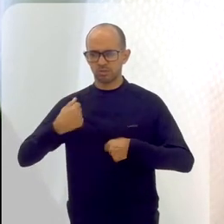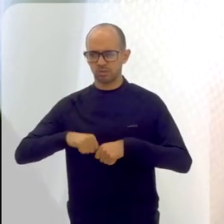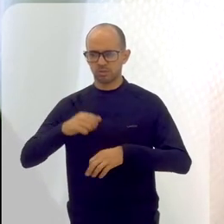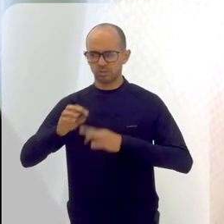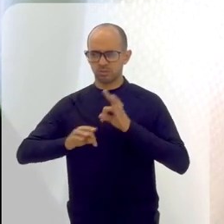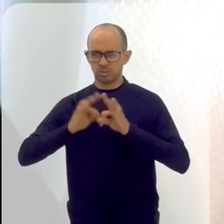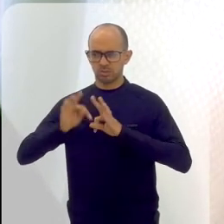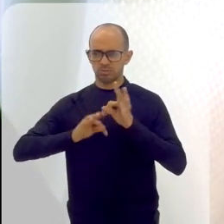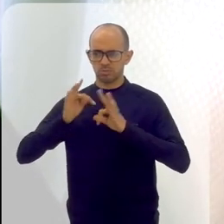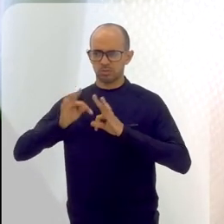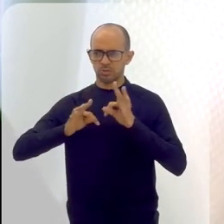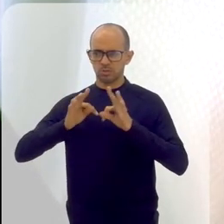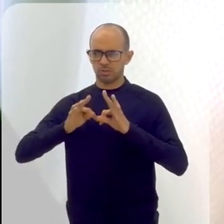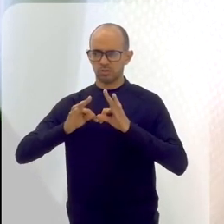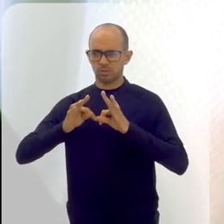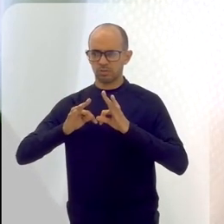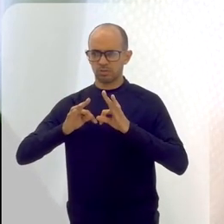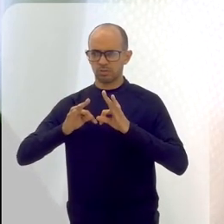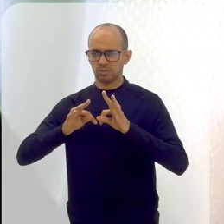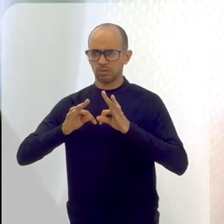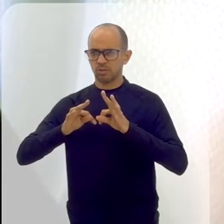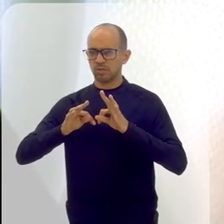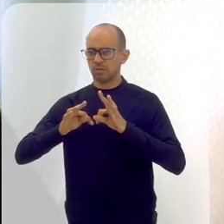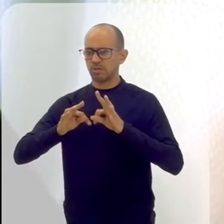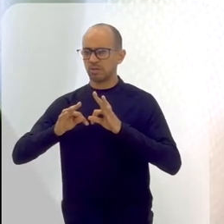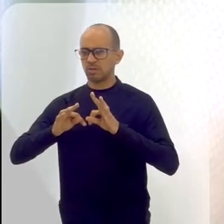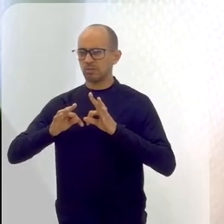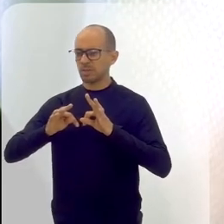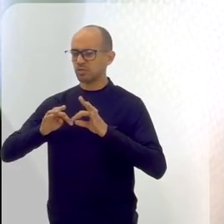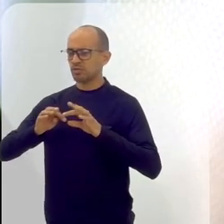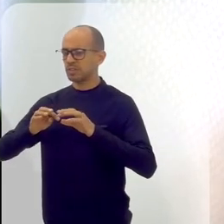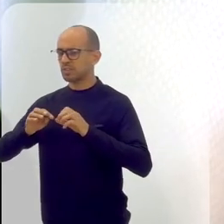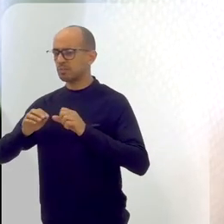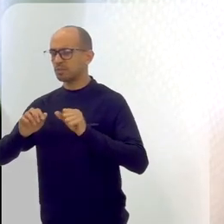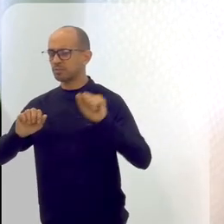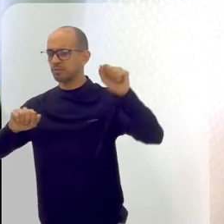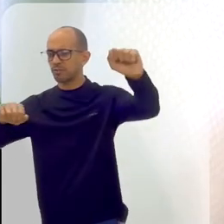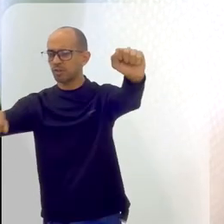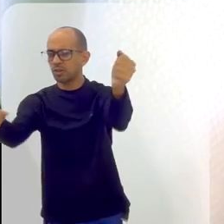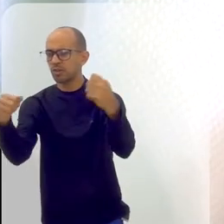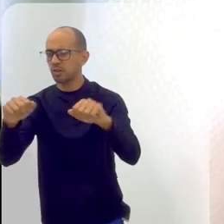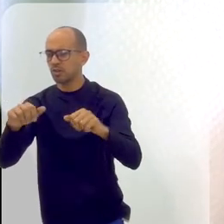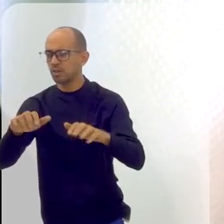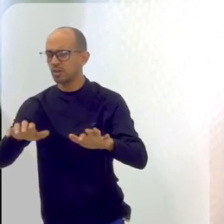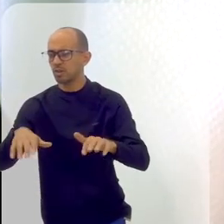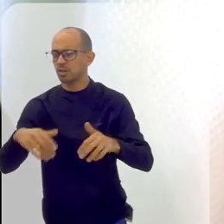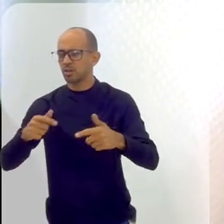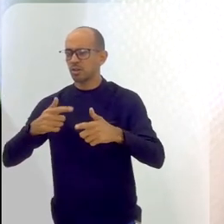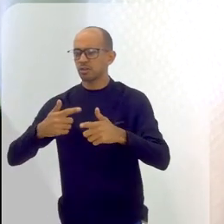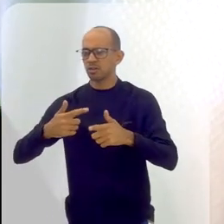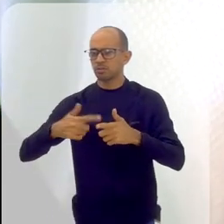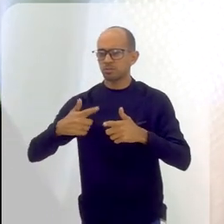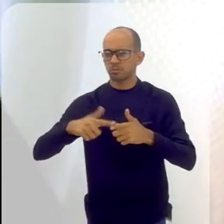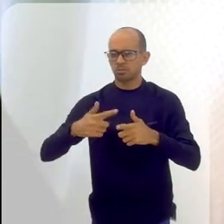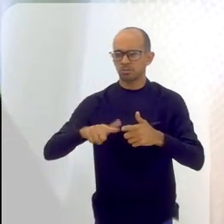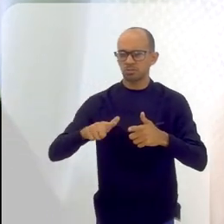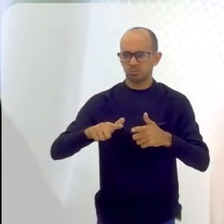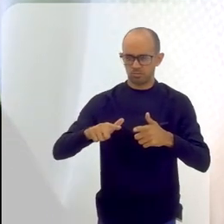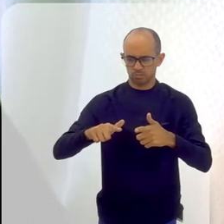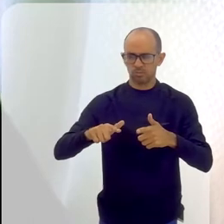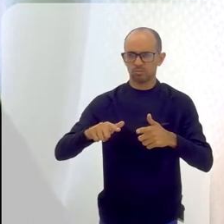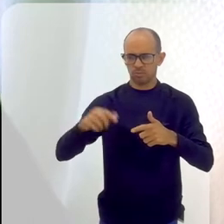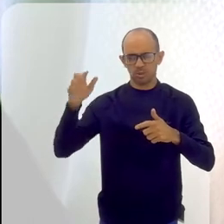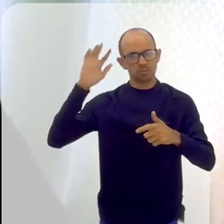precisando de um tratamento, né, que tenham algum tipo de questão nesse sentido, eles estão com a mente mais aberta para a